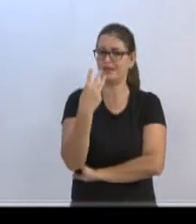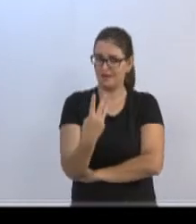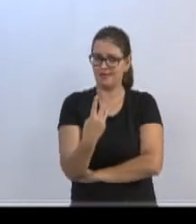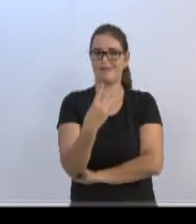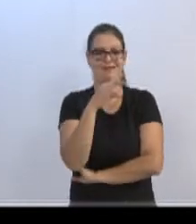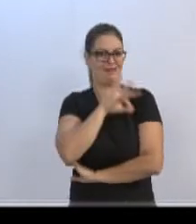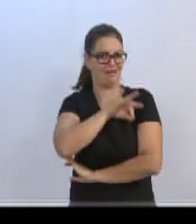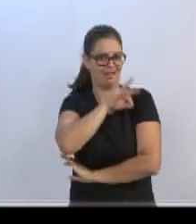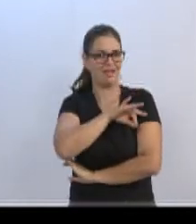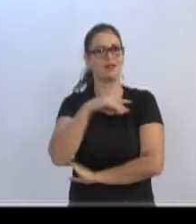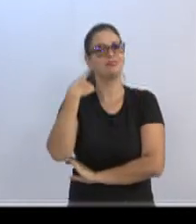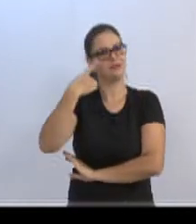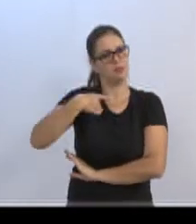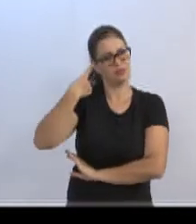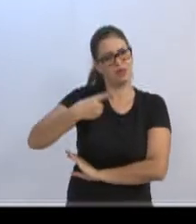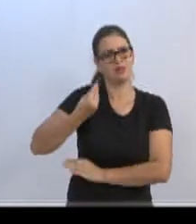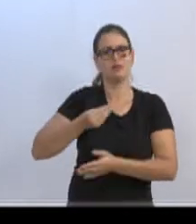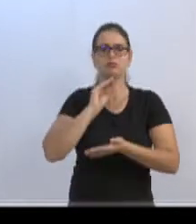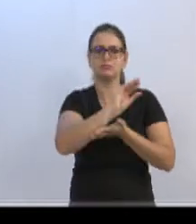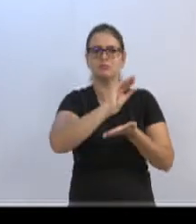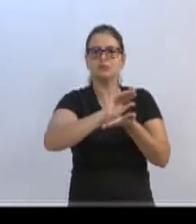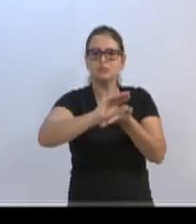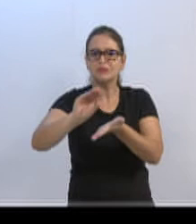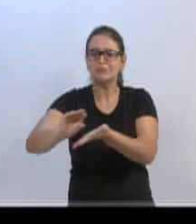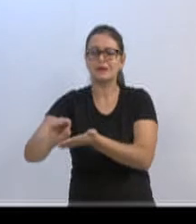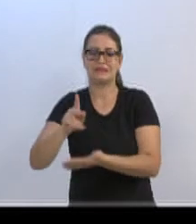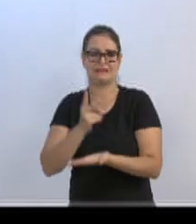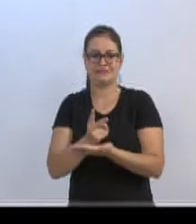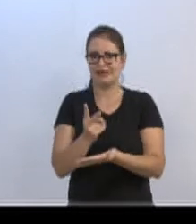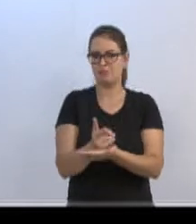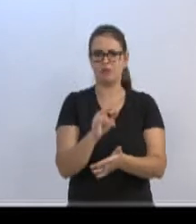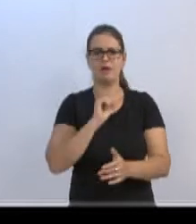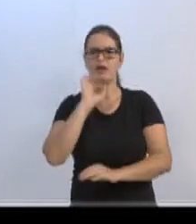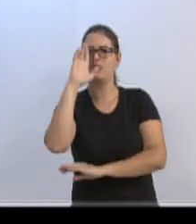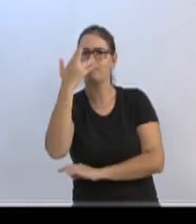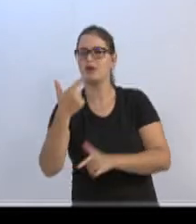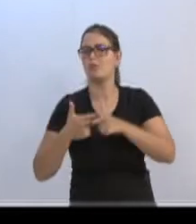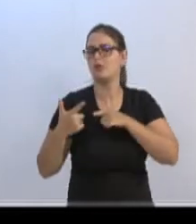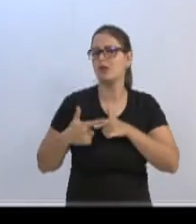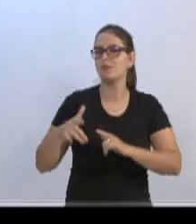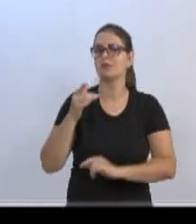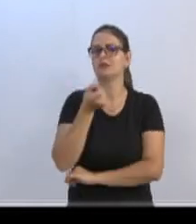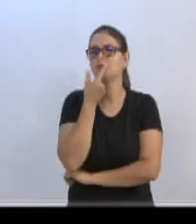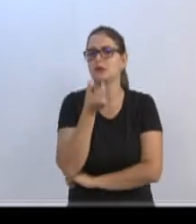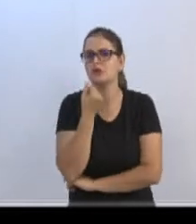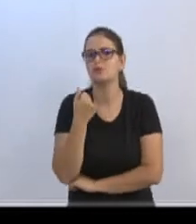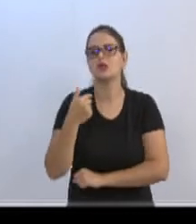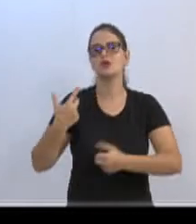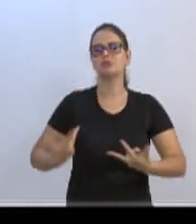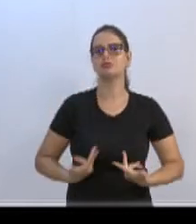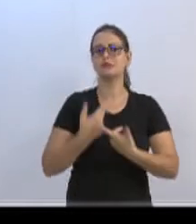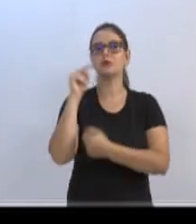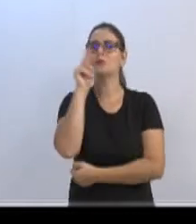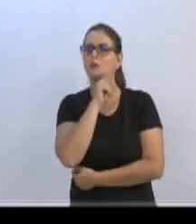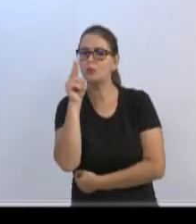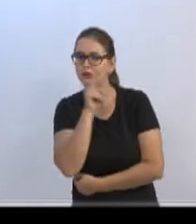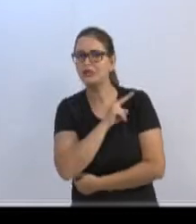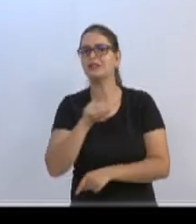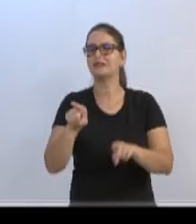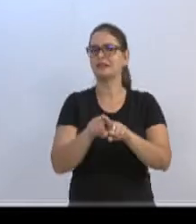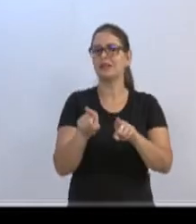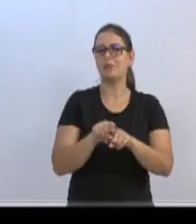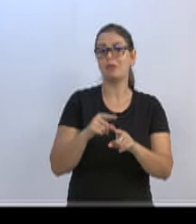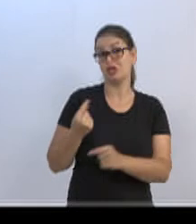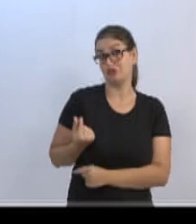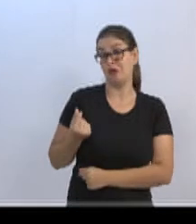anualmente, para os 113 deputados federais, iria resolver o problema do medicamento, das cirurgias de urgência, das cirurgias de emergências, das cirurgias de alto